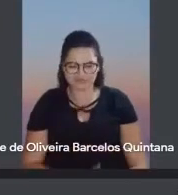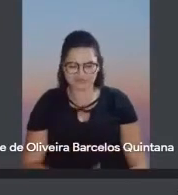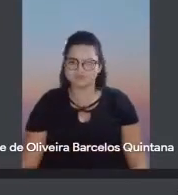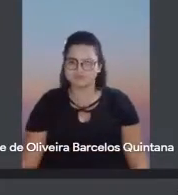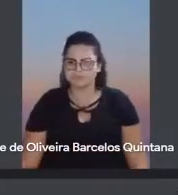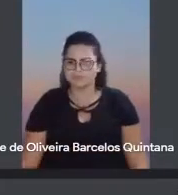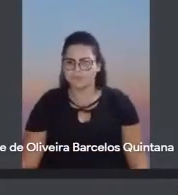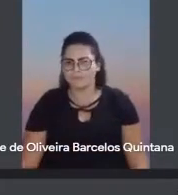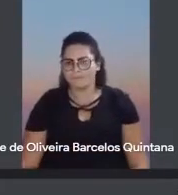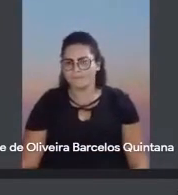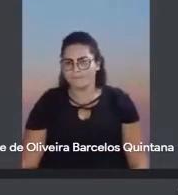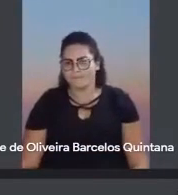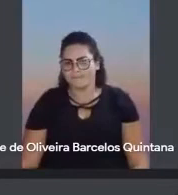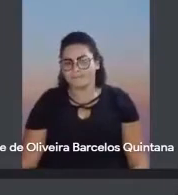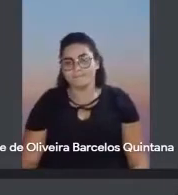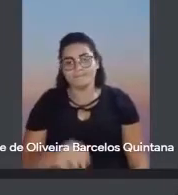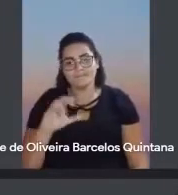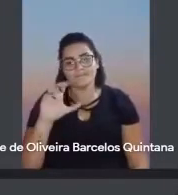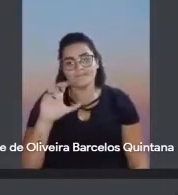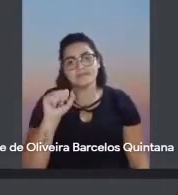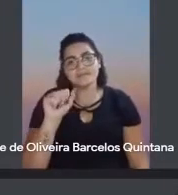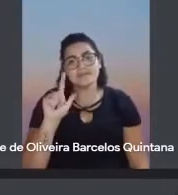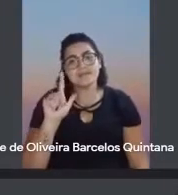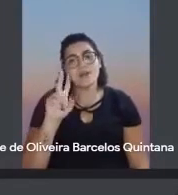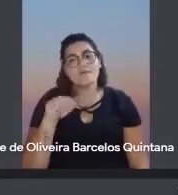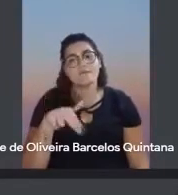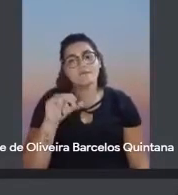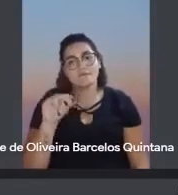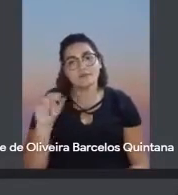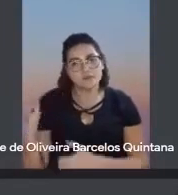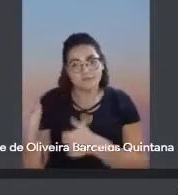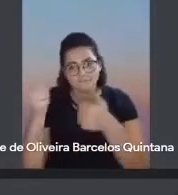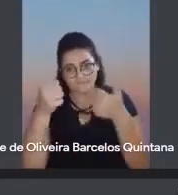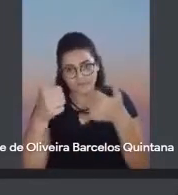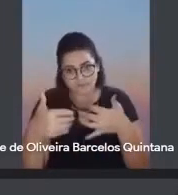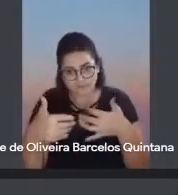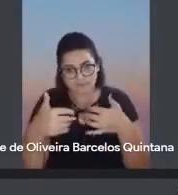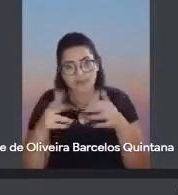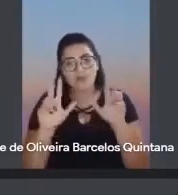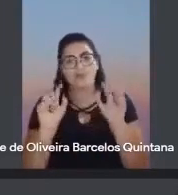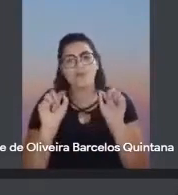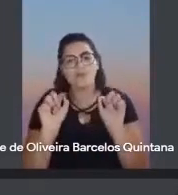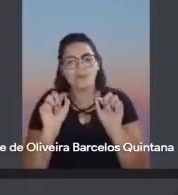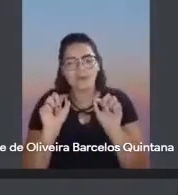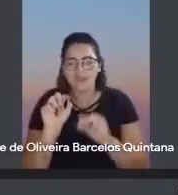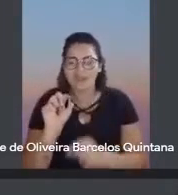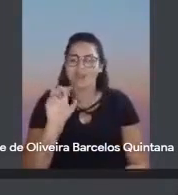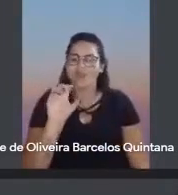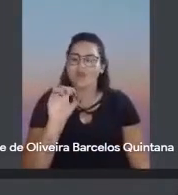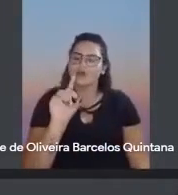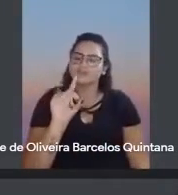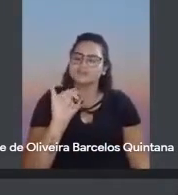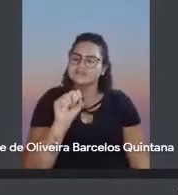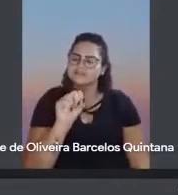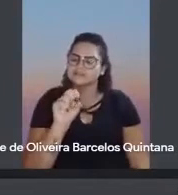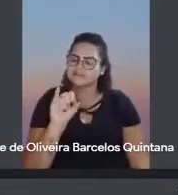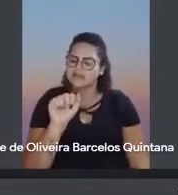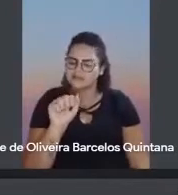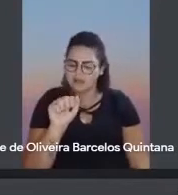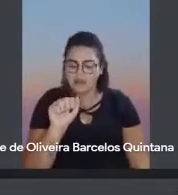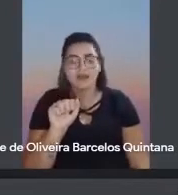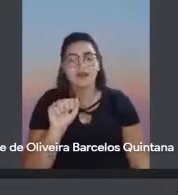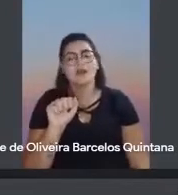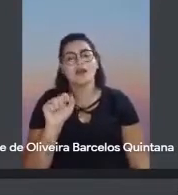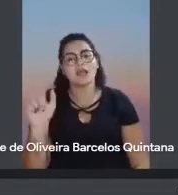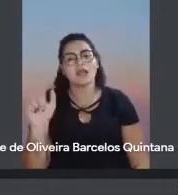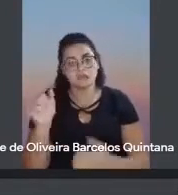Que atravessaram, ele forma as culturas, né? Então, o Calvino vai falar aqui, por exemplo, ele cita a Odisseia de Homero, né? E ele